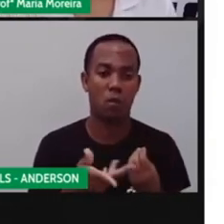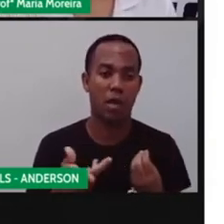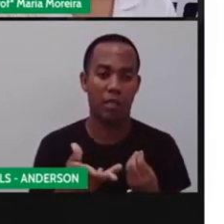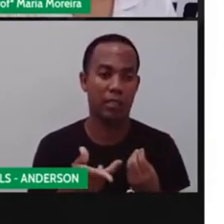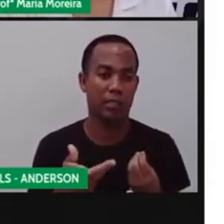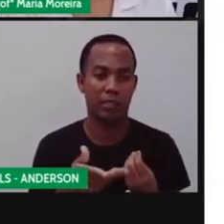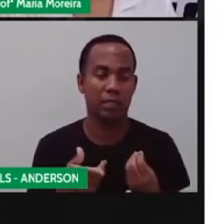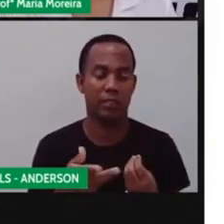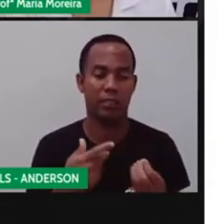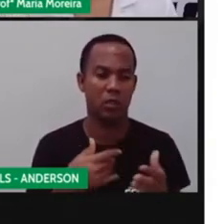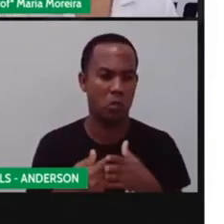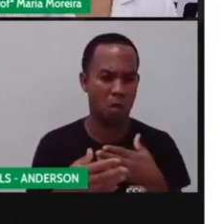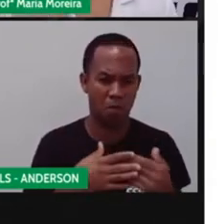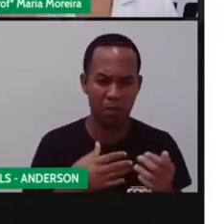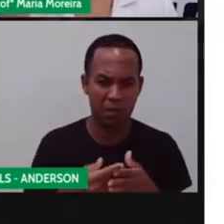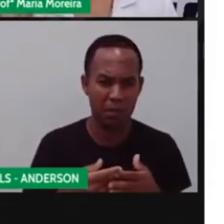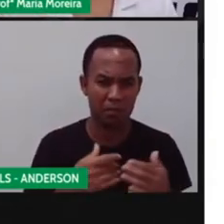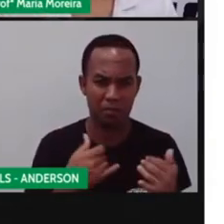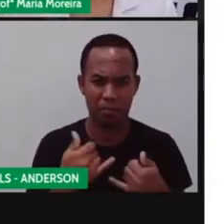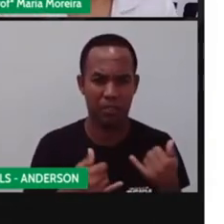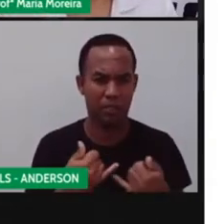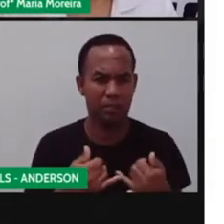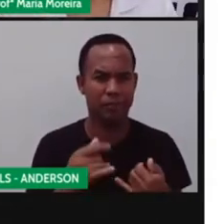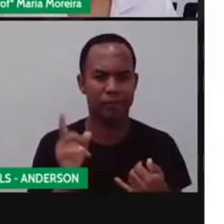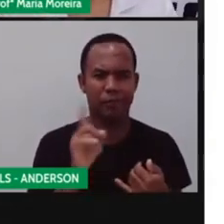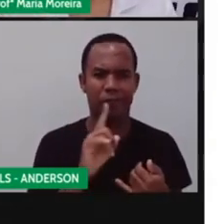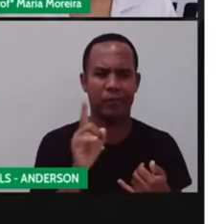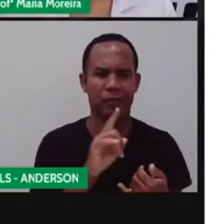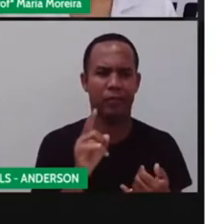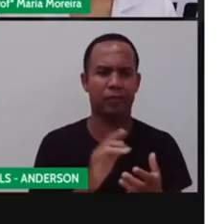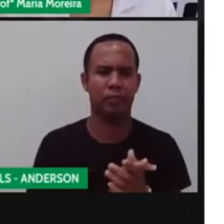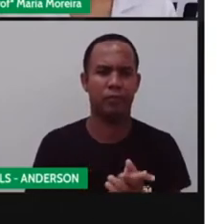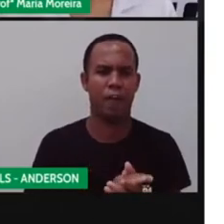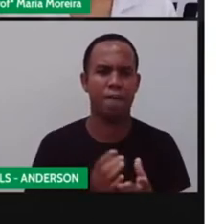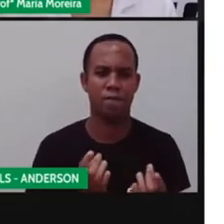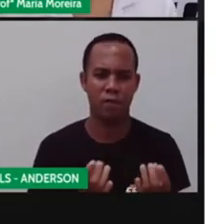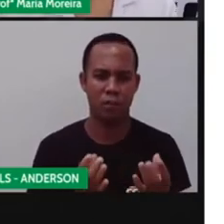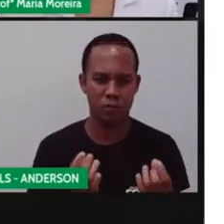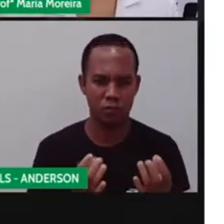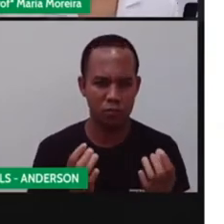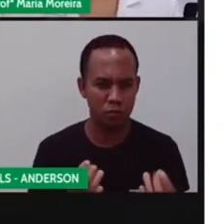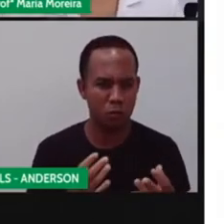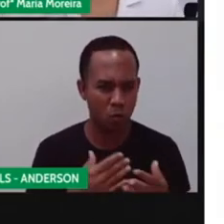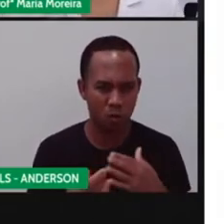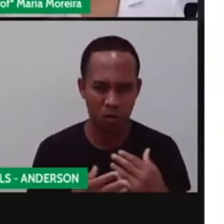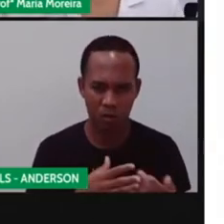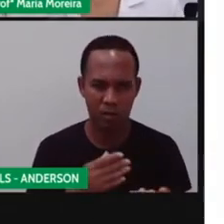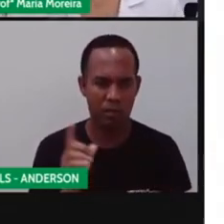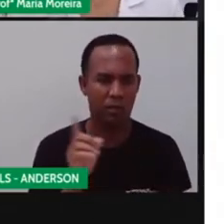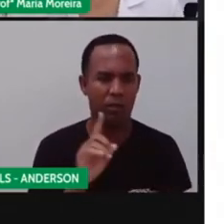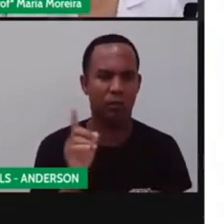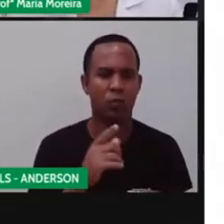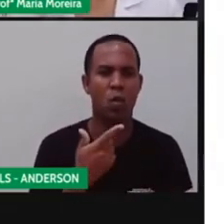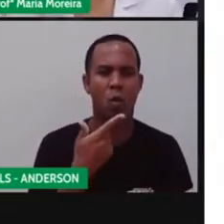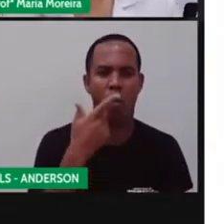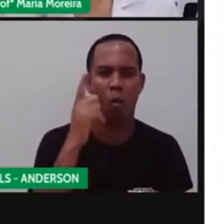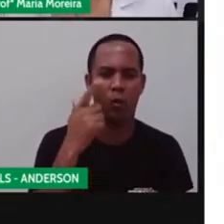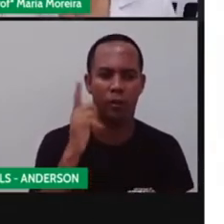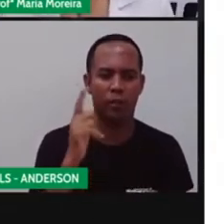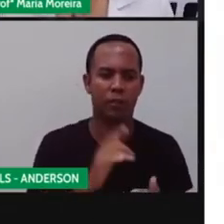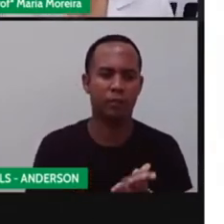Não é qualquer brinquedo. Então, alguns tipos de brinquedo, eles não podem ser vendidos, né? E tem uma outra coisa que